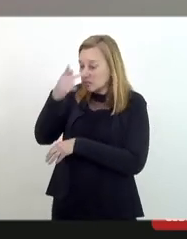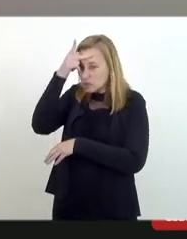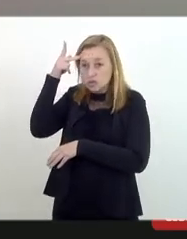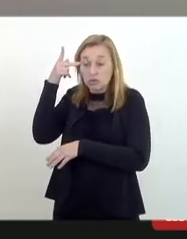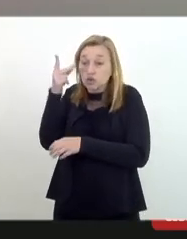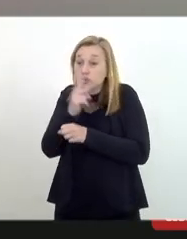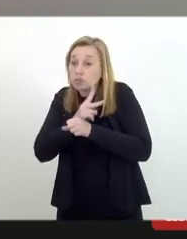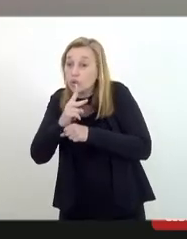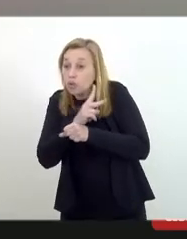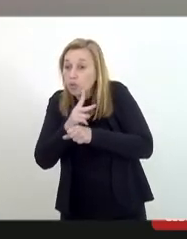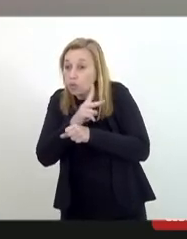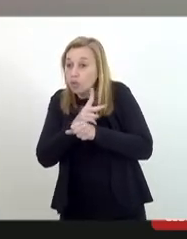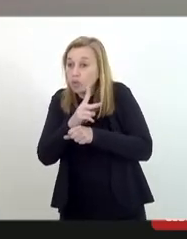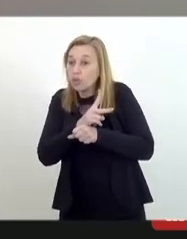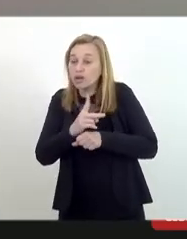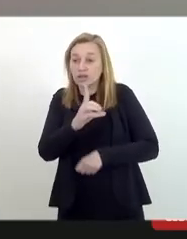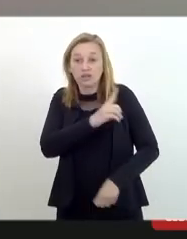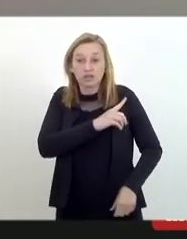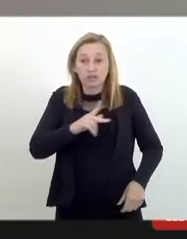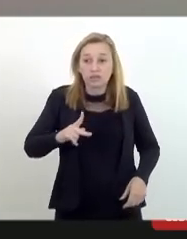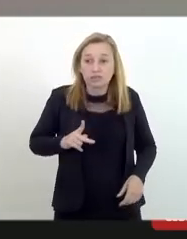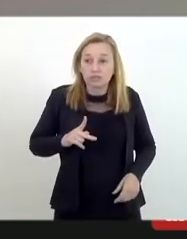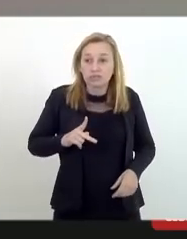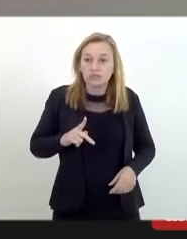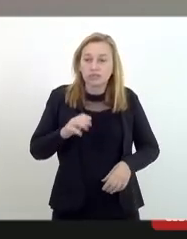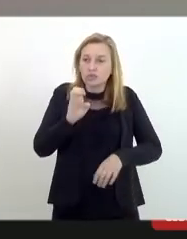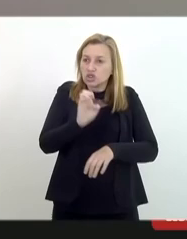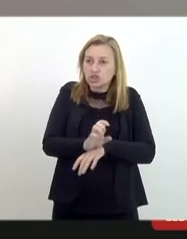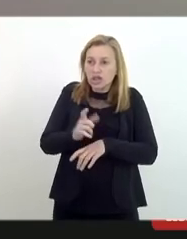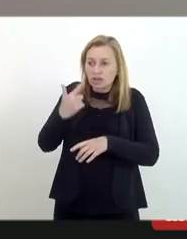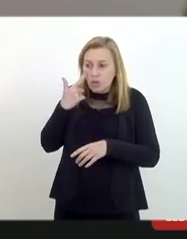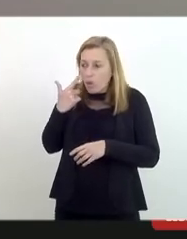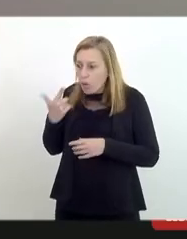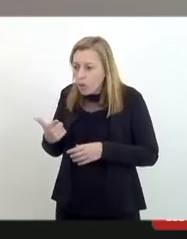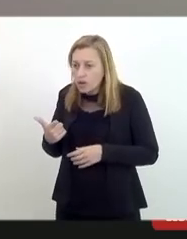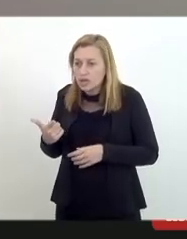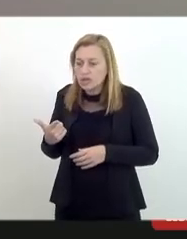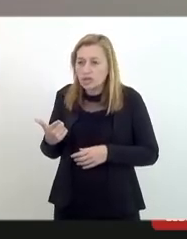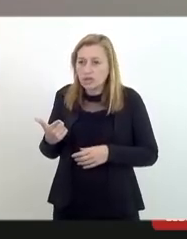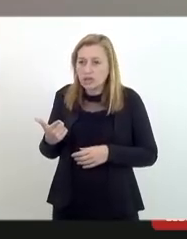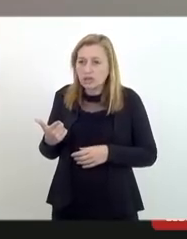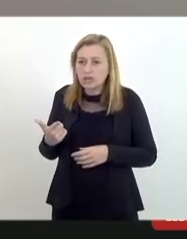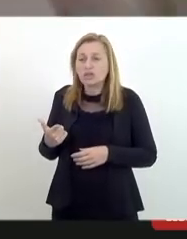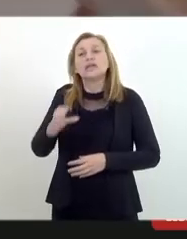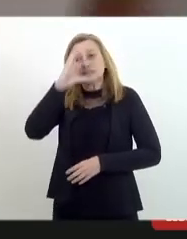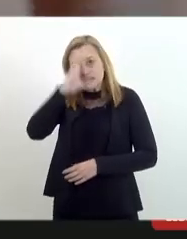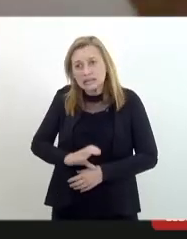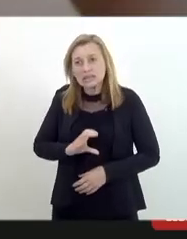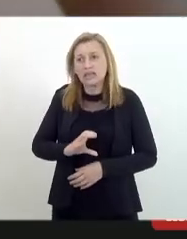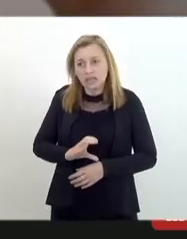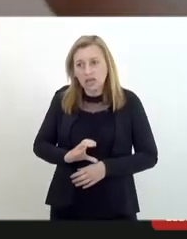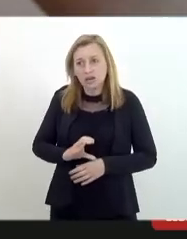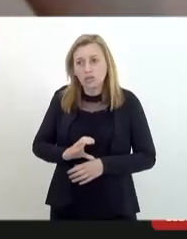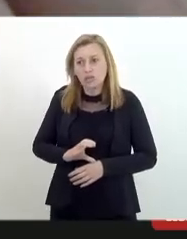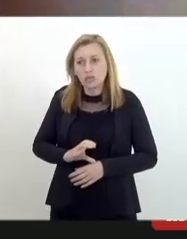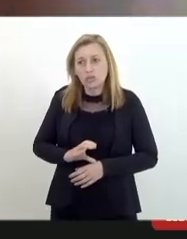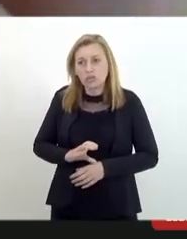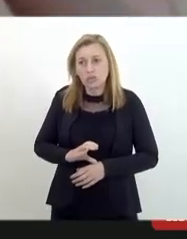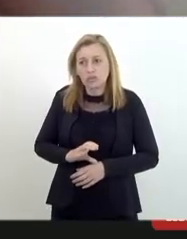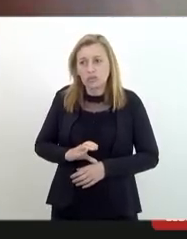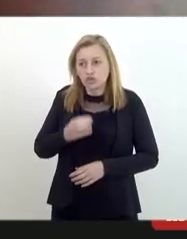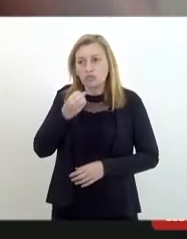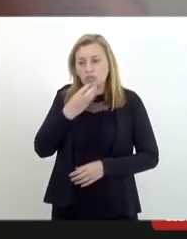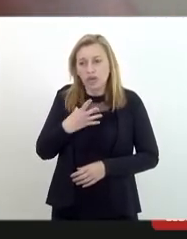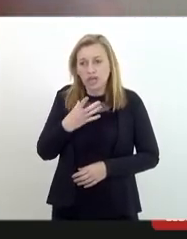a defensoria que o Estado olhe para elas como se fossem cidadãos de primeira categoria e